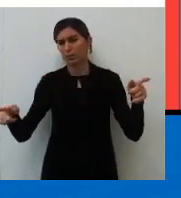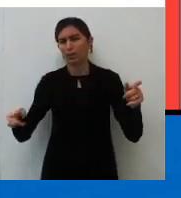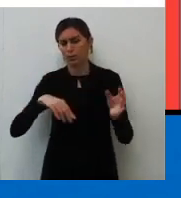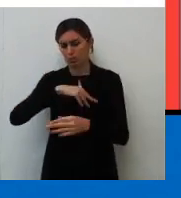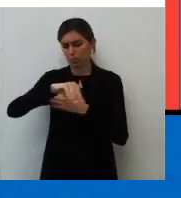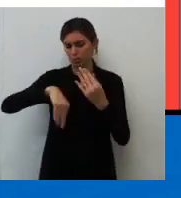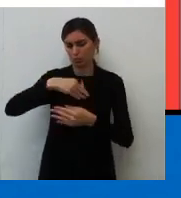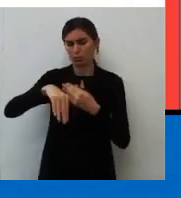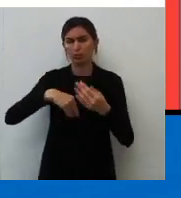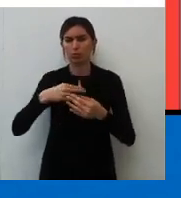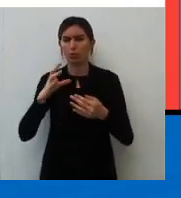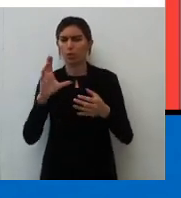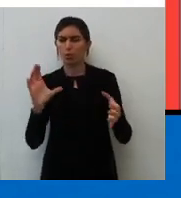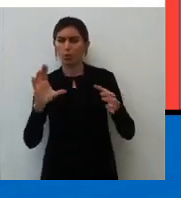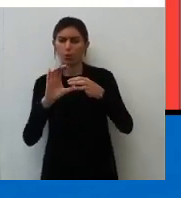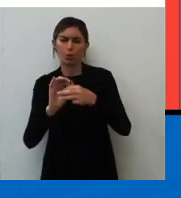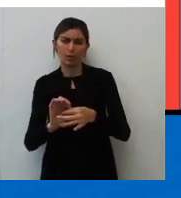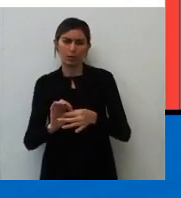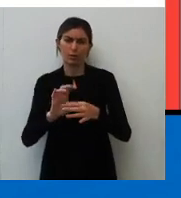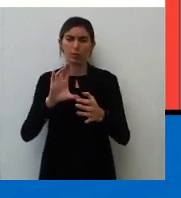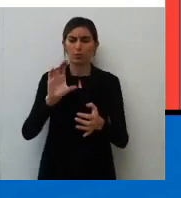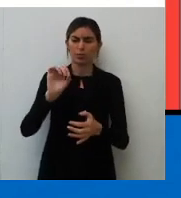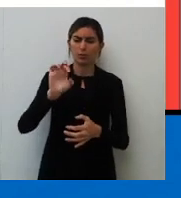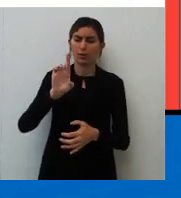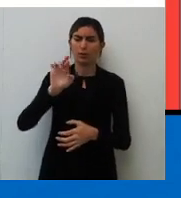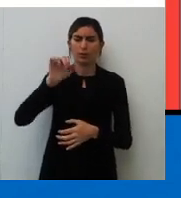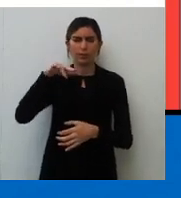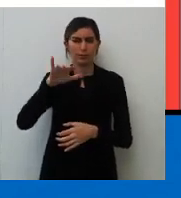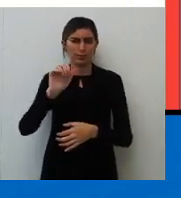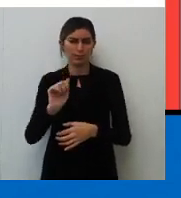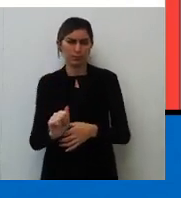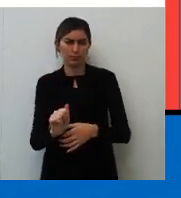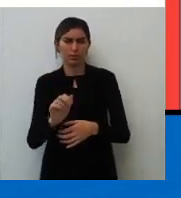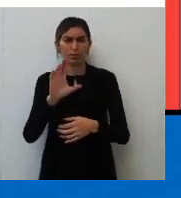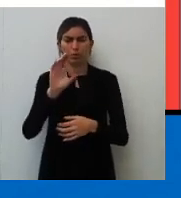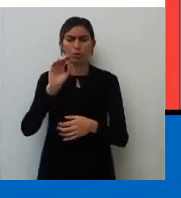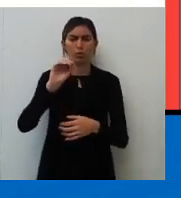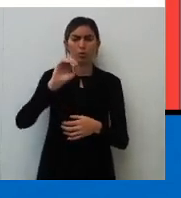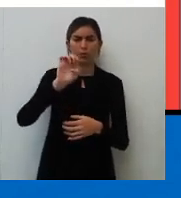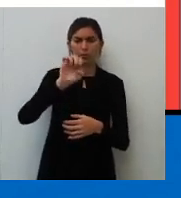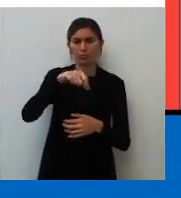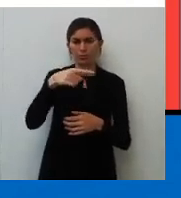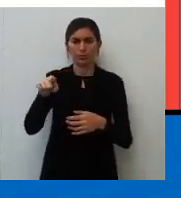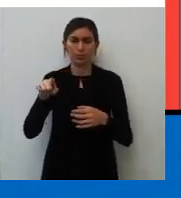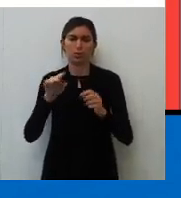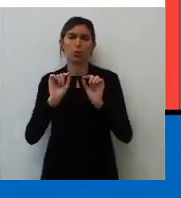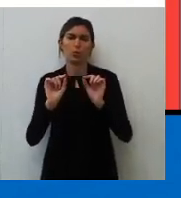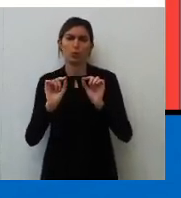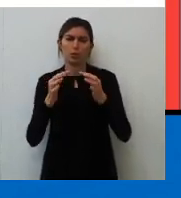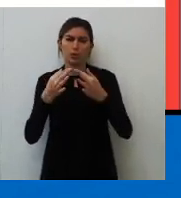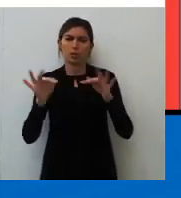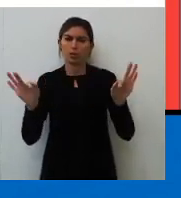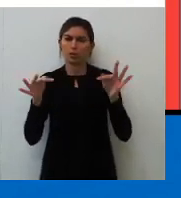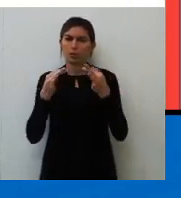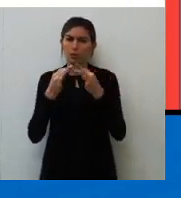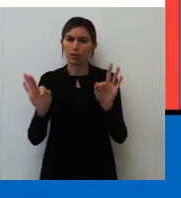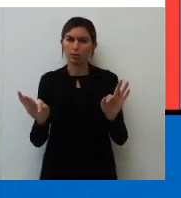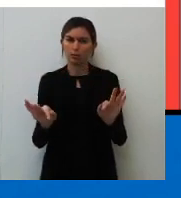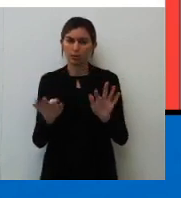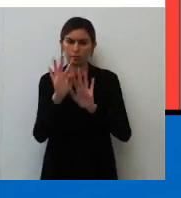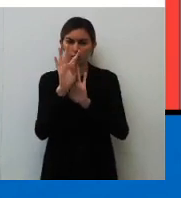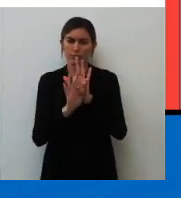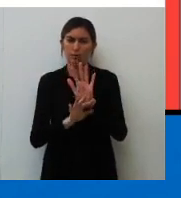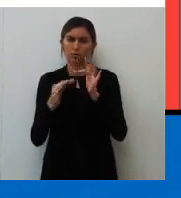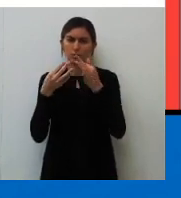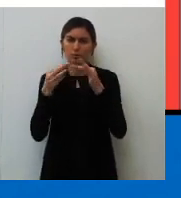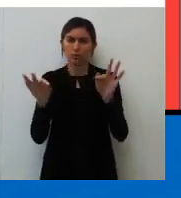uma mistura de coesão e coerência. Então, coesão são os aspectos morfossintáticos do texto, né? A questão